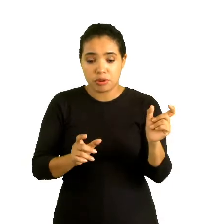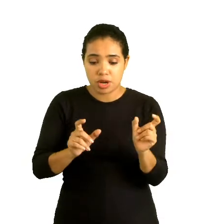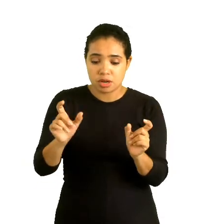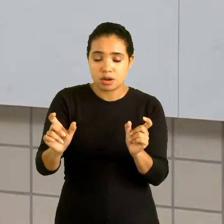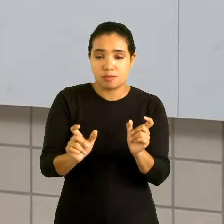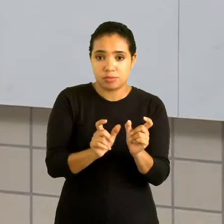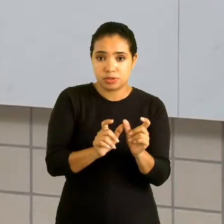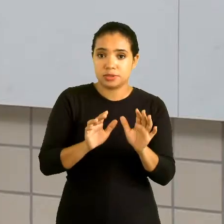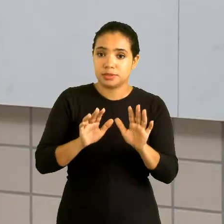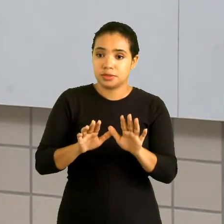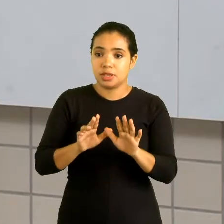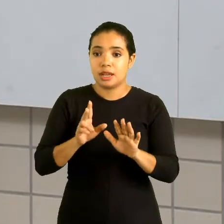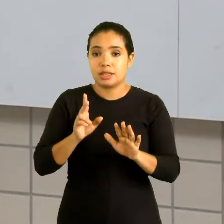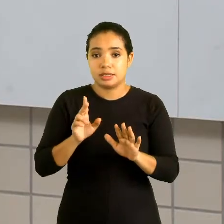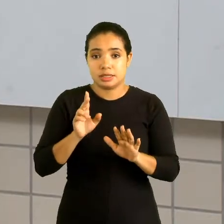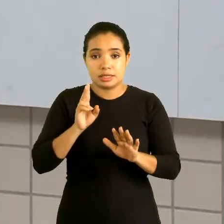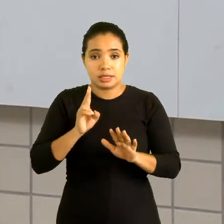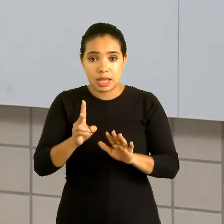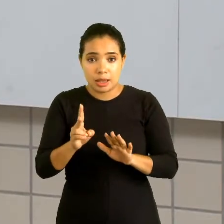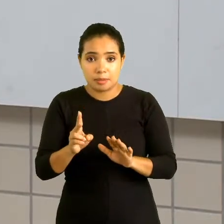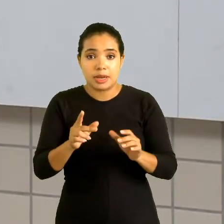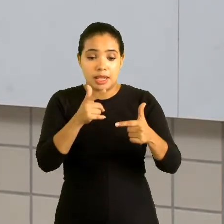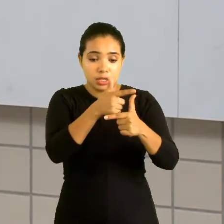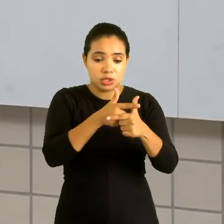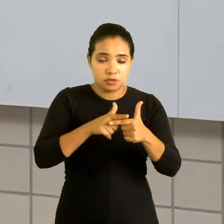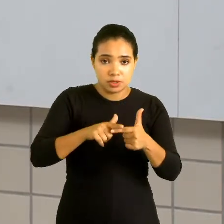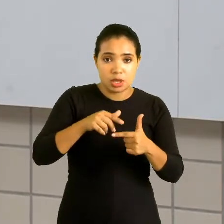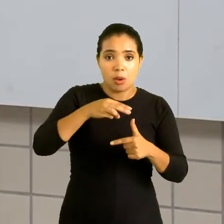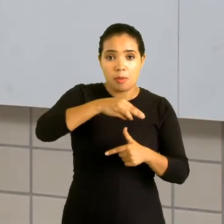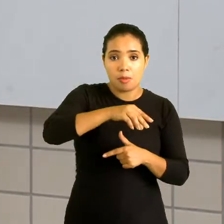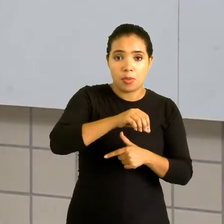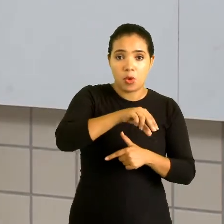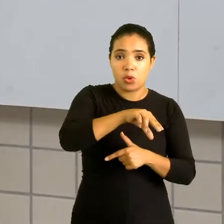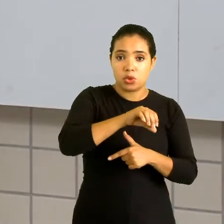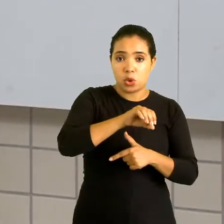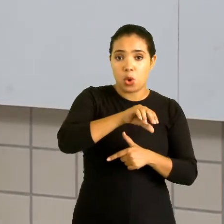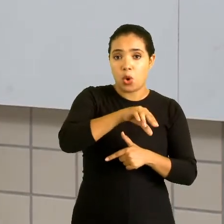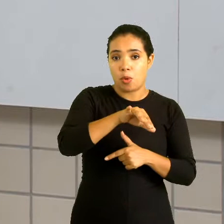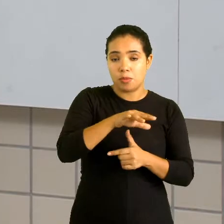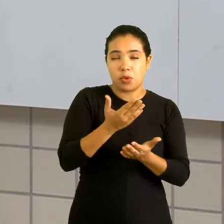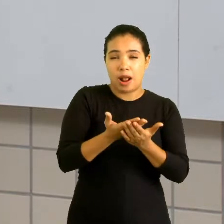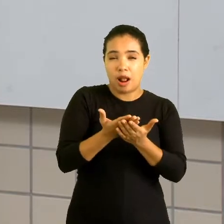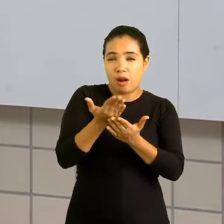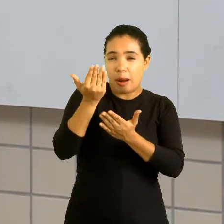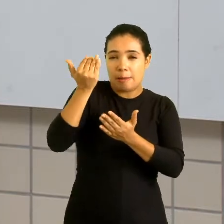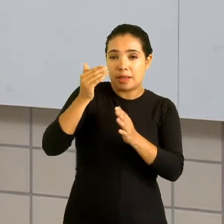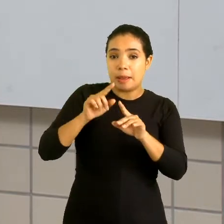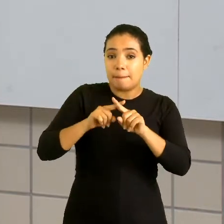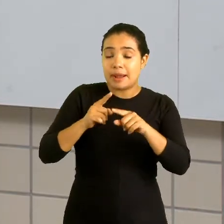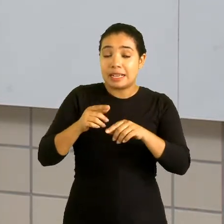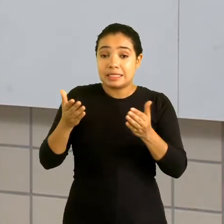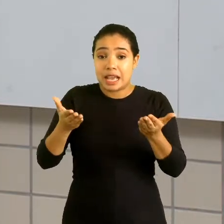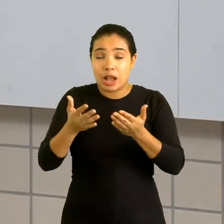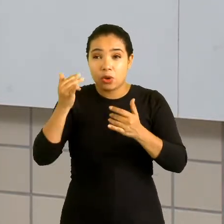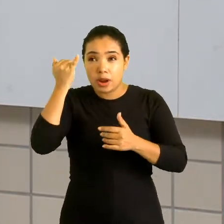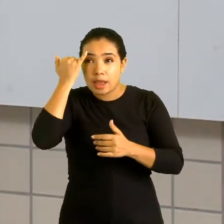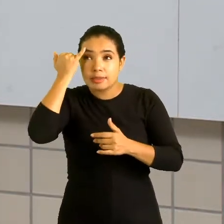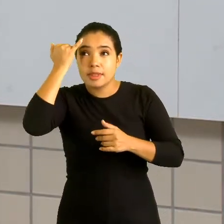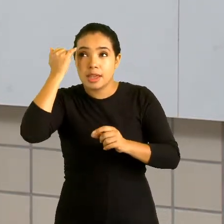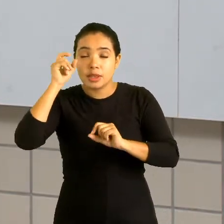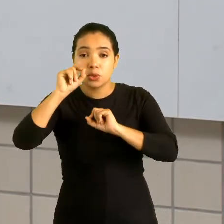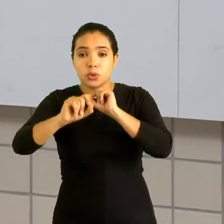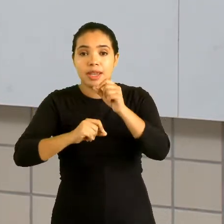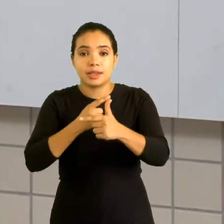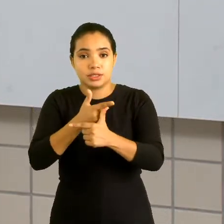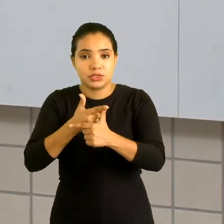momento nós vamos associar a divisão de monômios com o que nós vimos na aula passada. Só que agora pensando sempre na ideia de divisão.